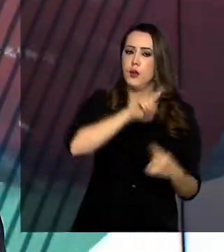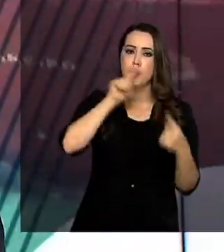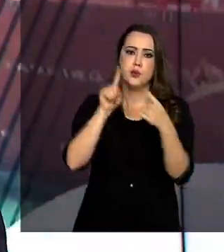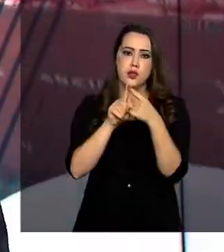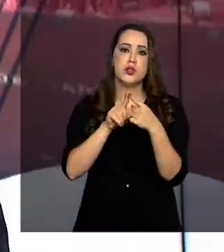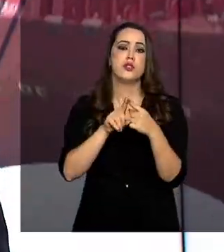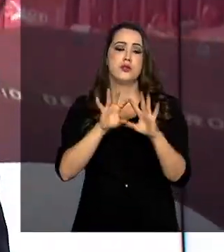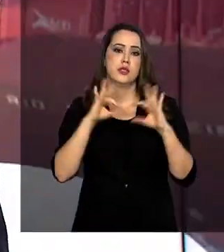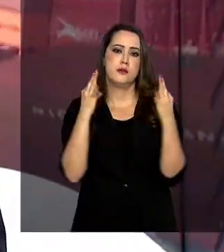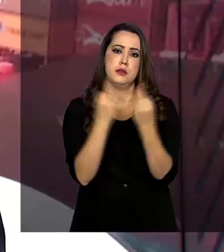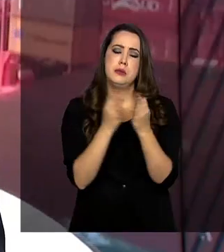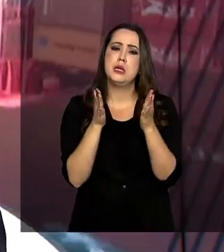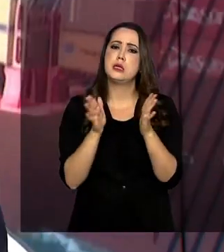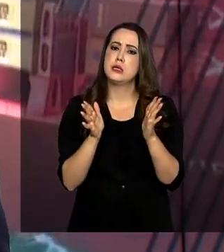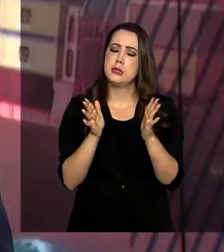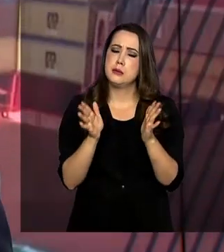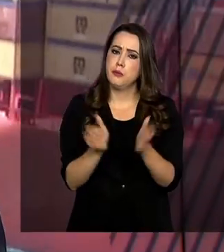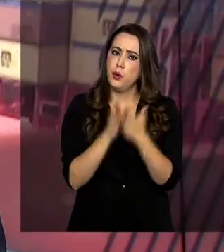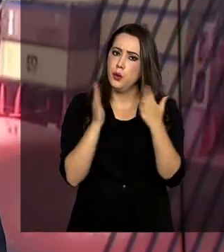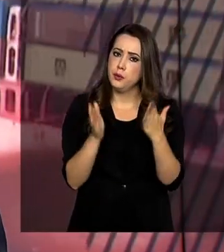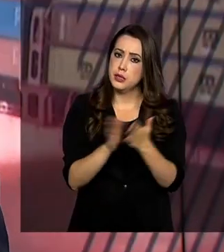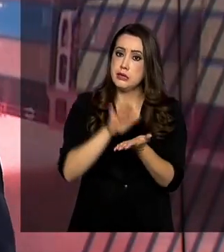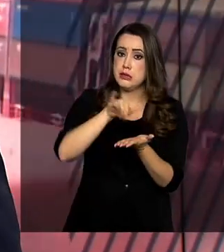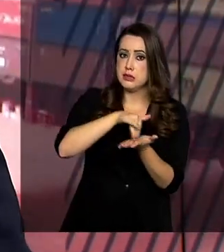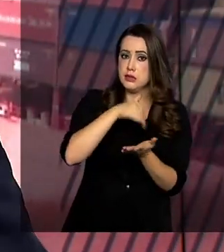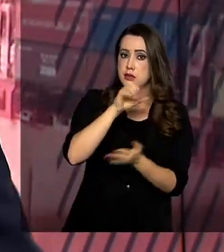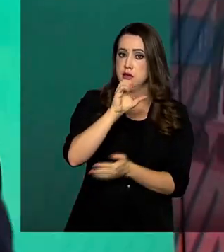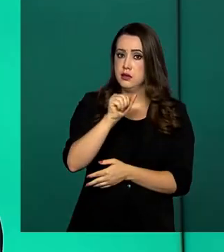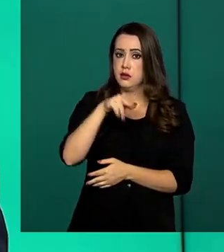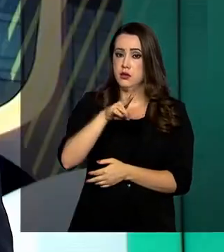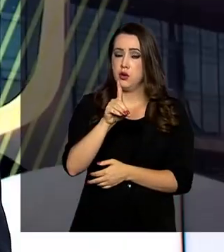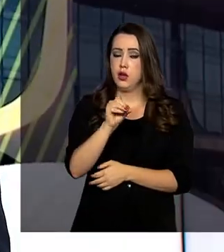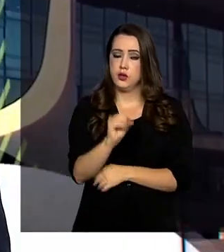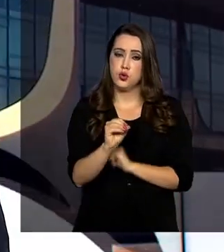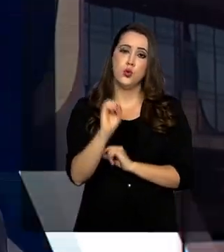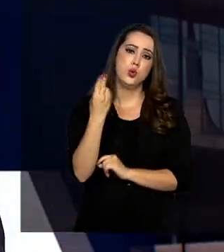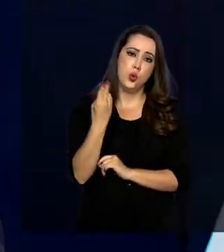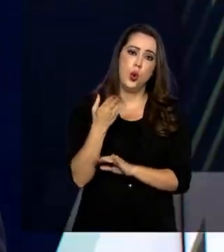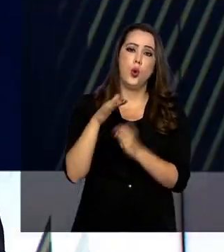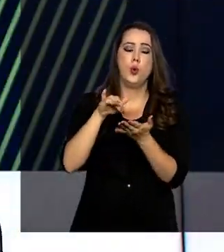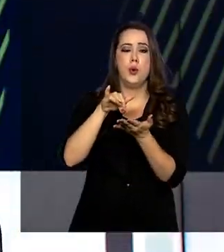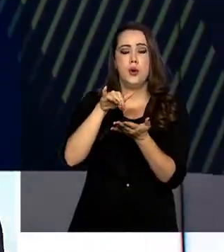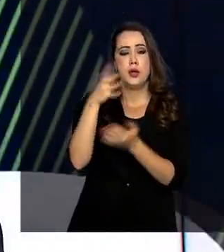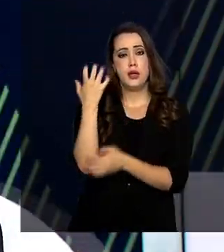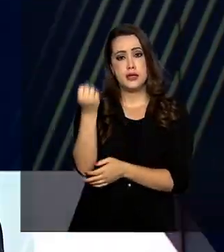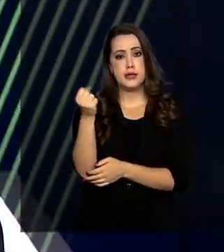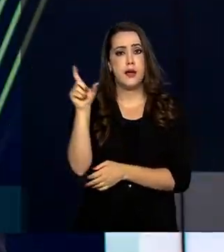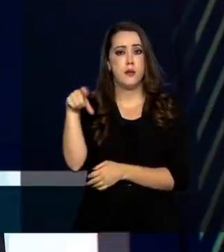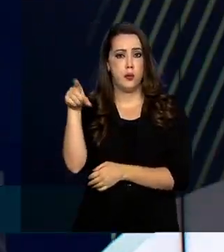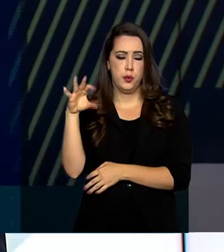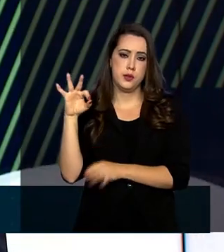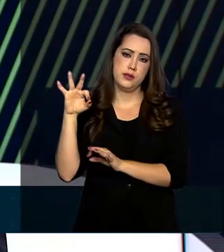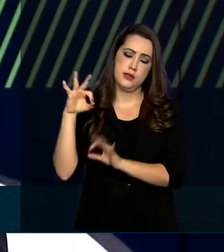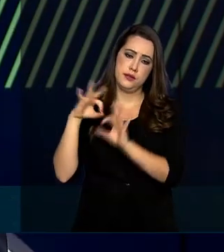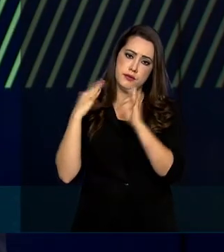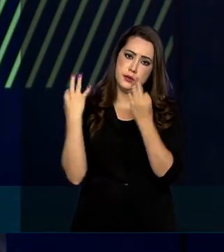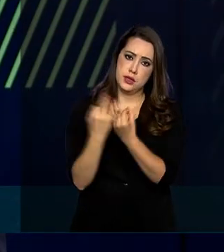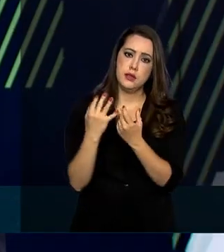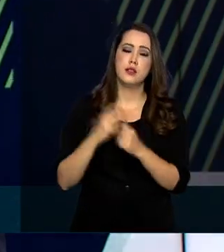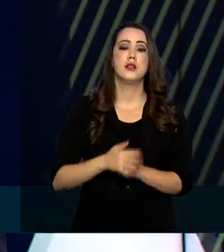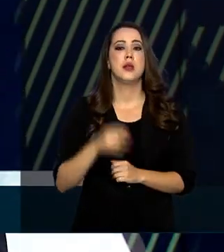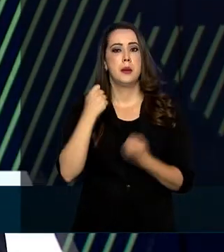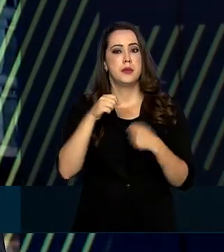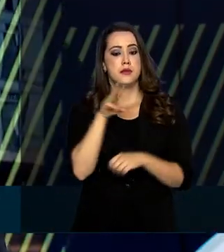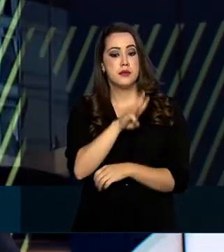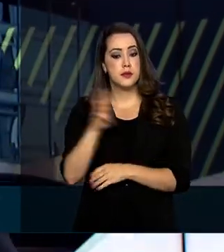famílias de baixa renda, inscritas no Cadastro Único e beneficiários do Bolsa Família. Os interessados devem se inscrever na página do